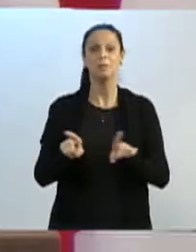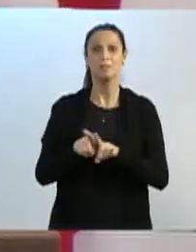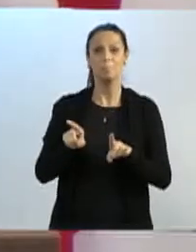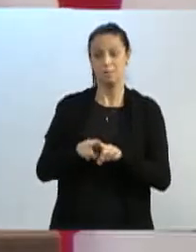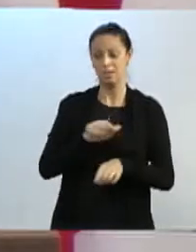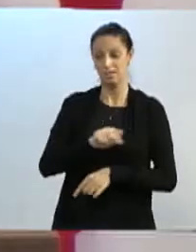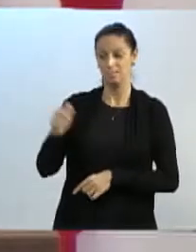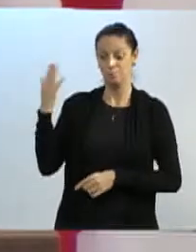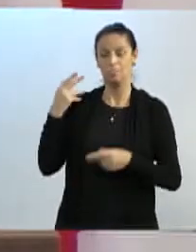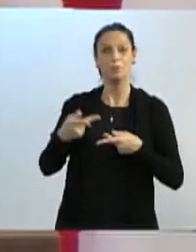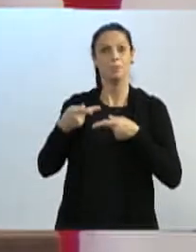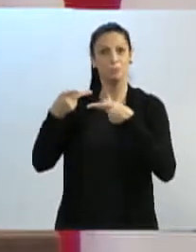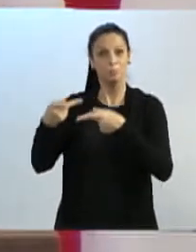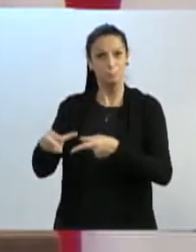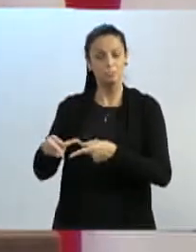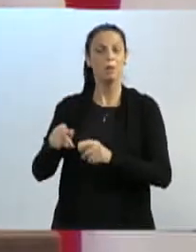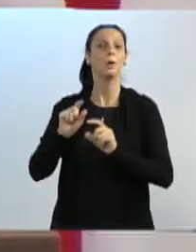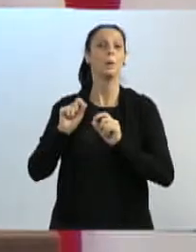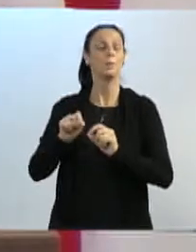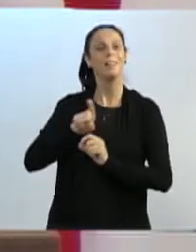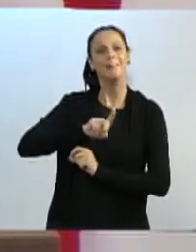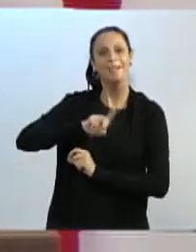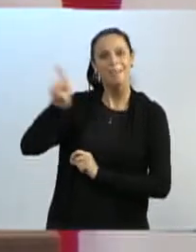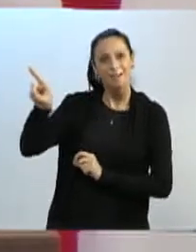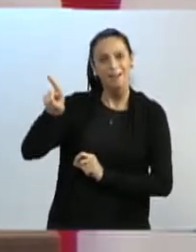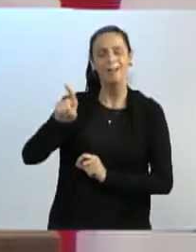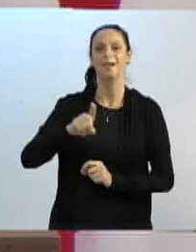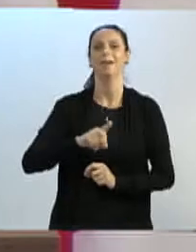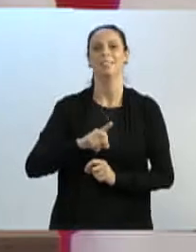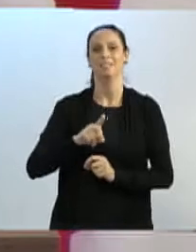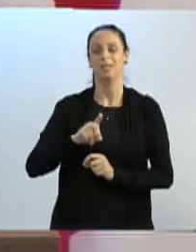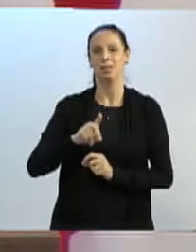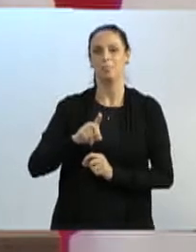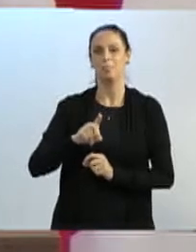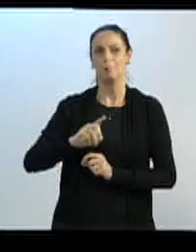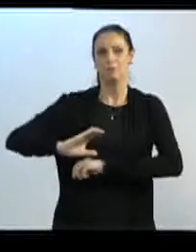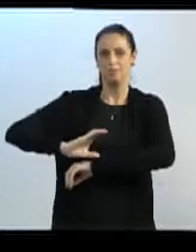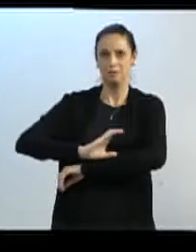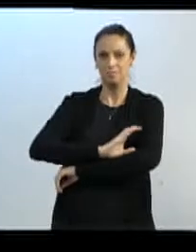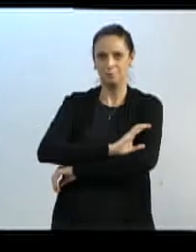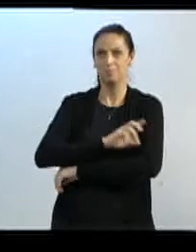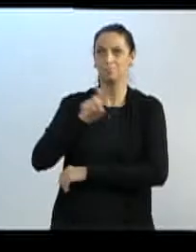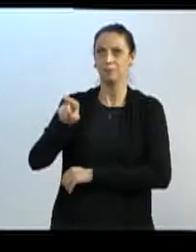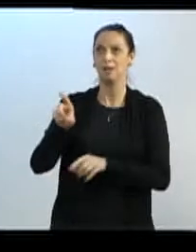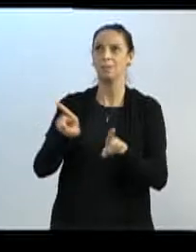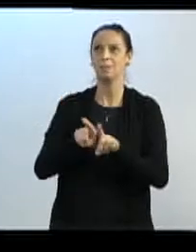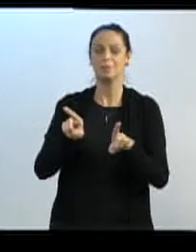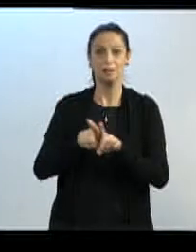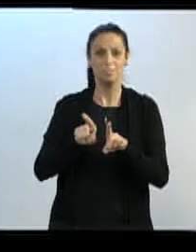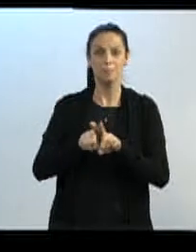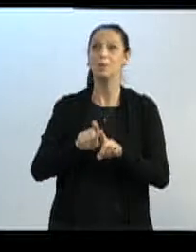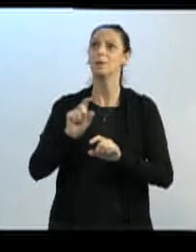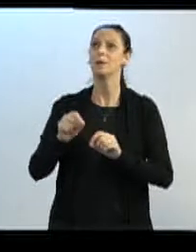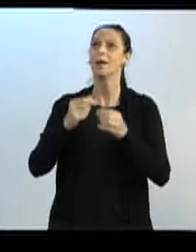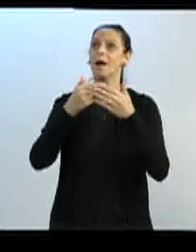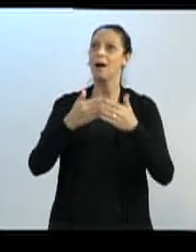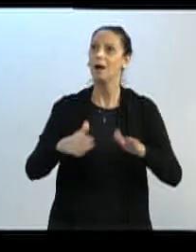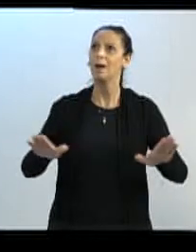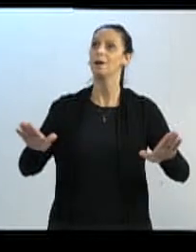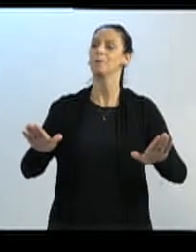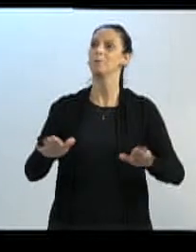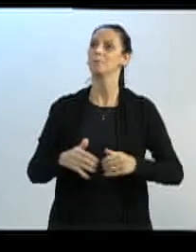abertura do Parque das Itopavas, uma outra obra importante que foi entregue para a nossa comunidade. Ainda